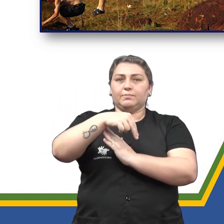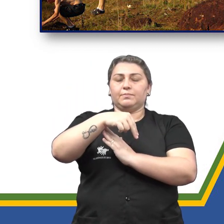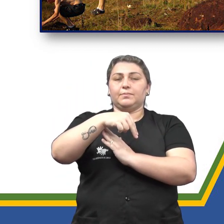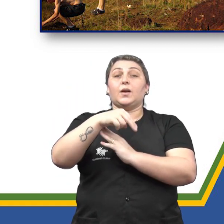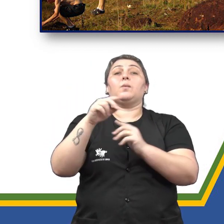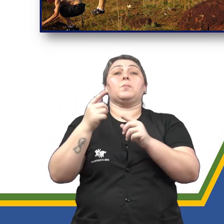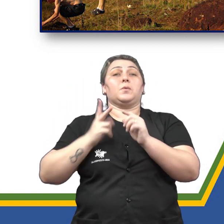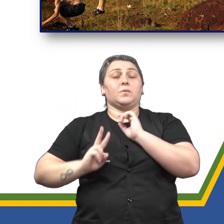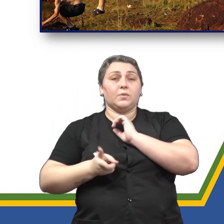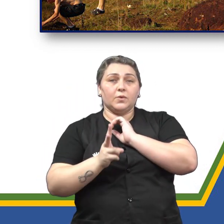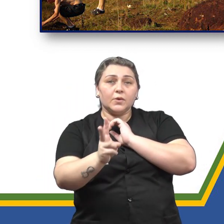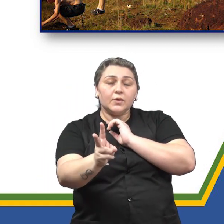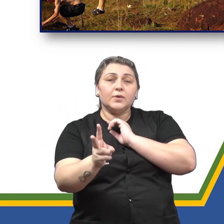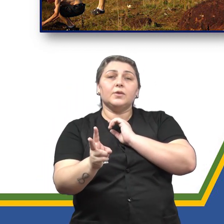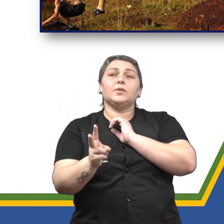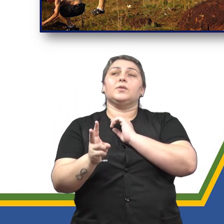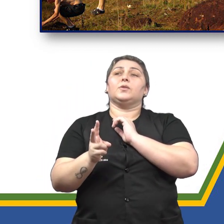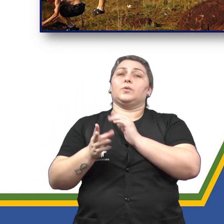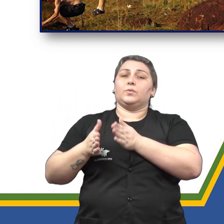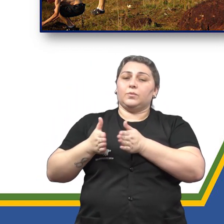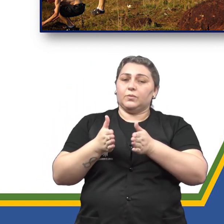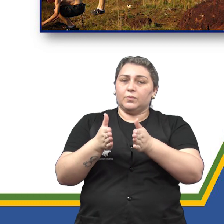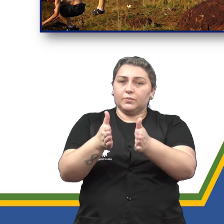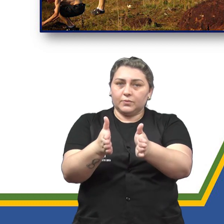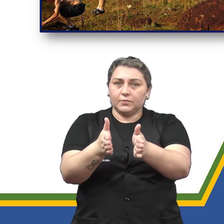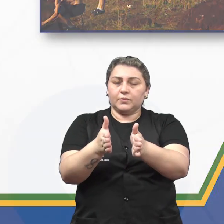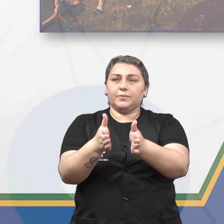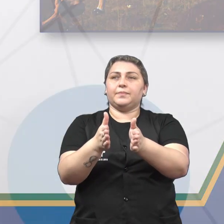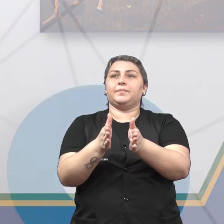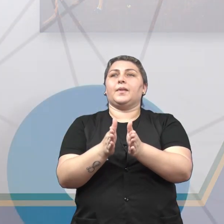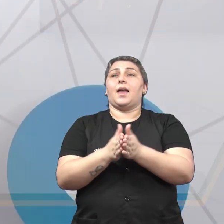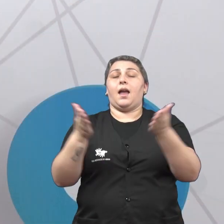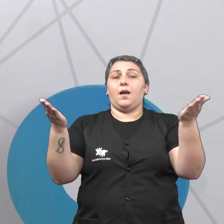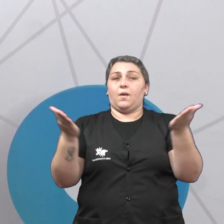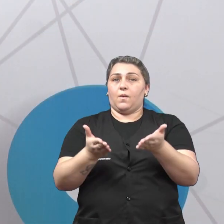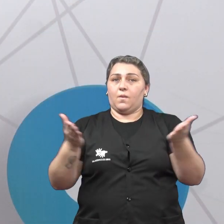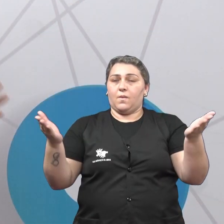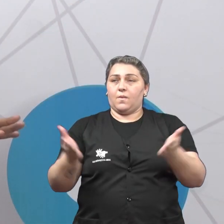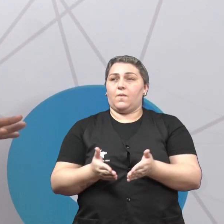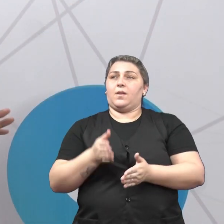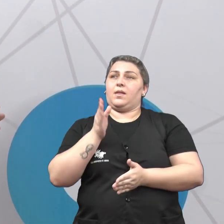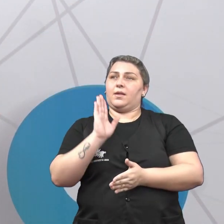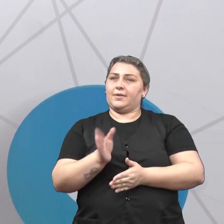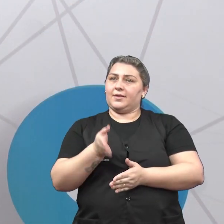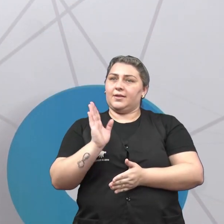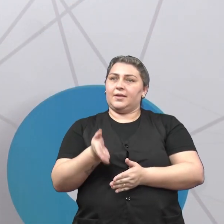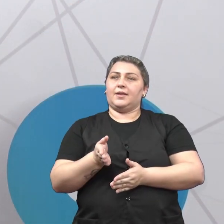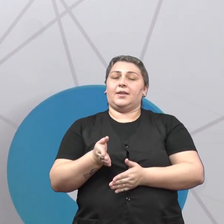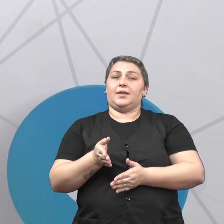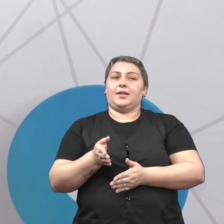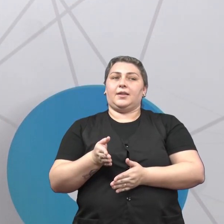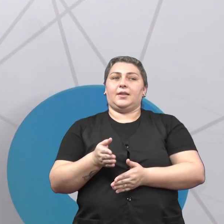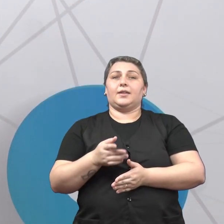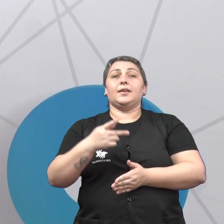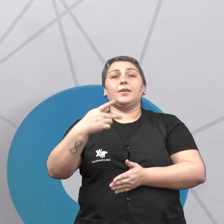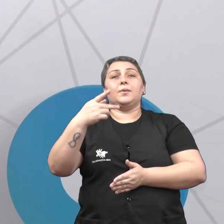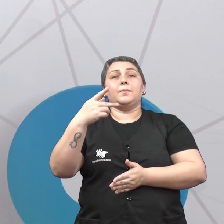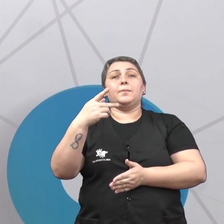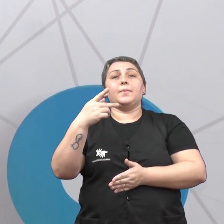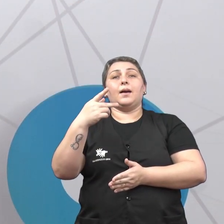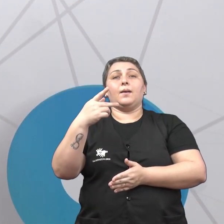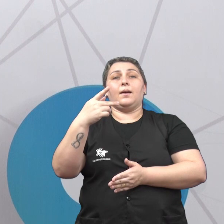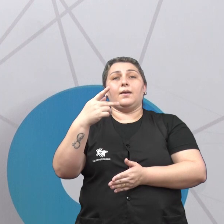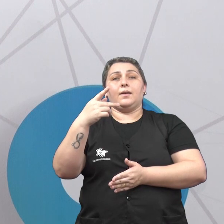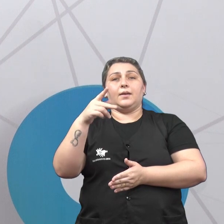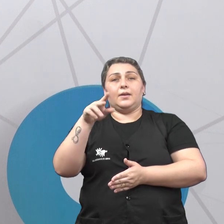para continuar no determinado percurso. Vamos falar agora sobre esses que a gente falou, né, porque tinha escalada e tem o parkour.